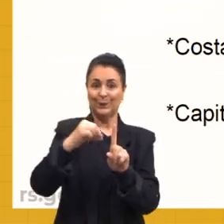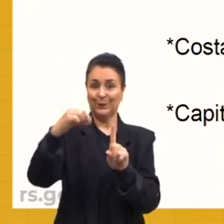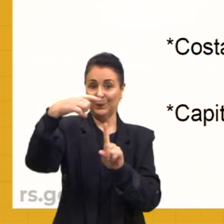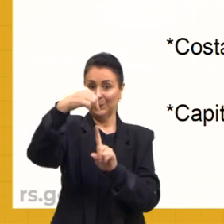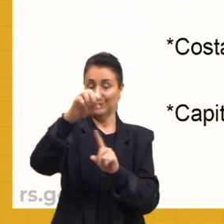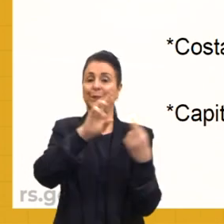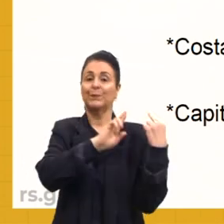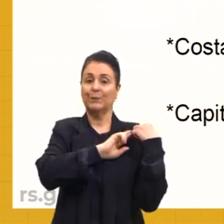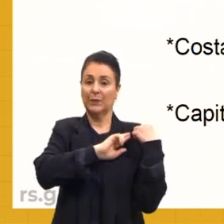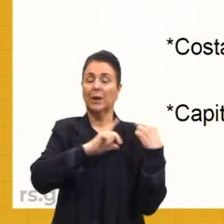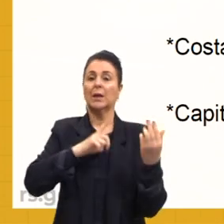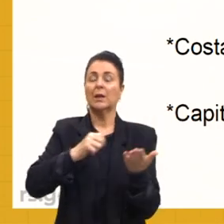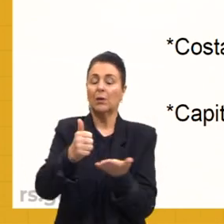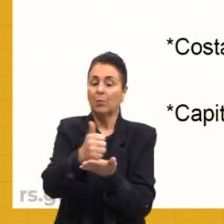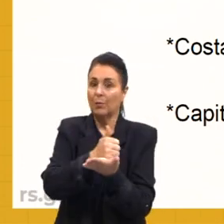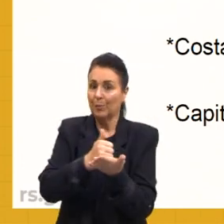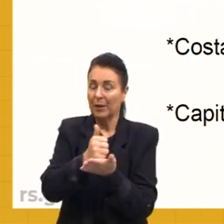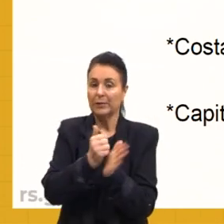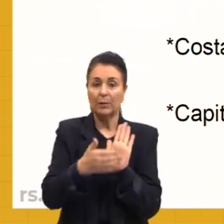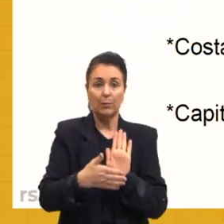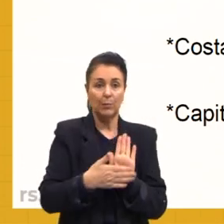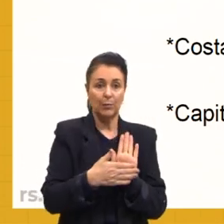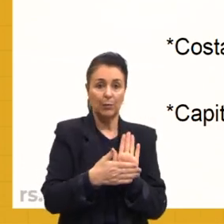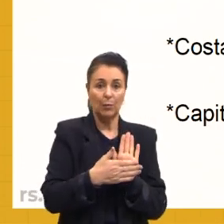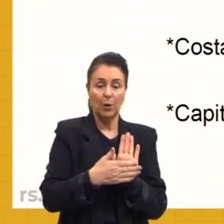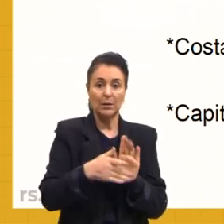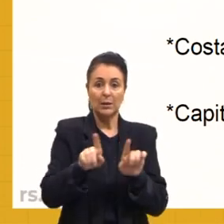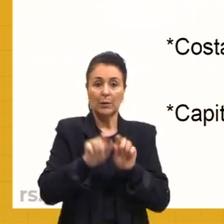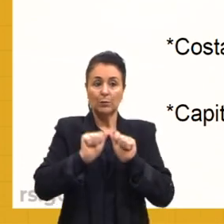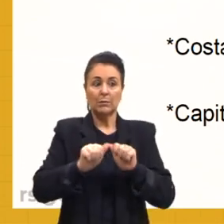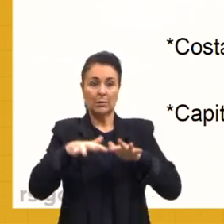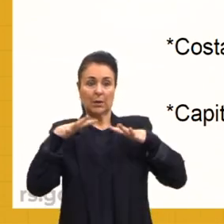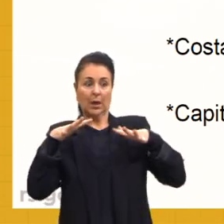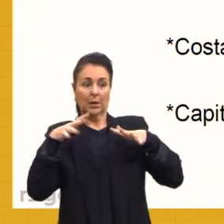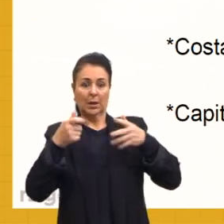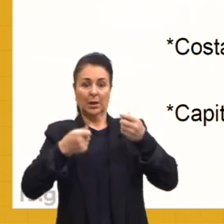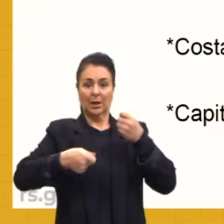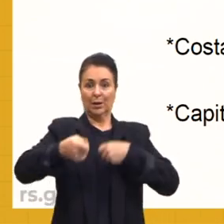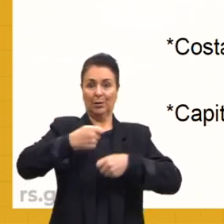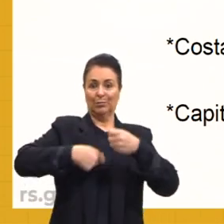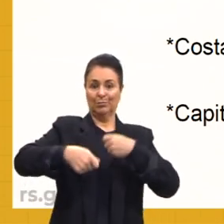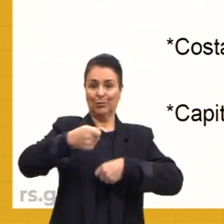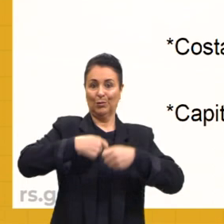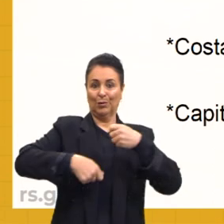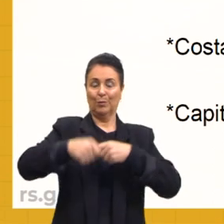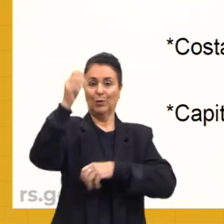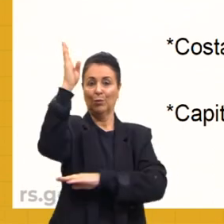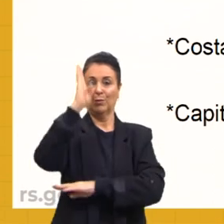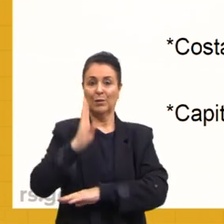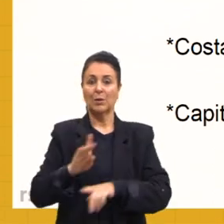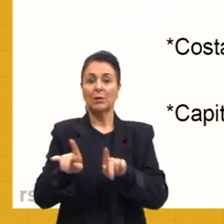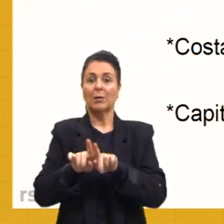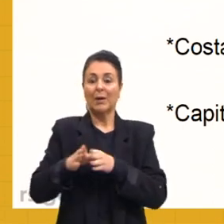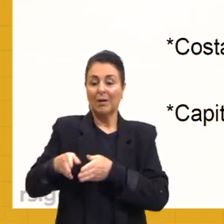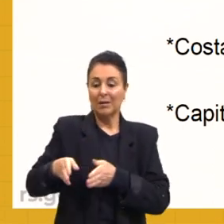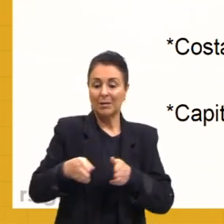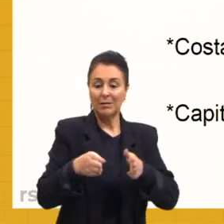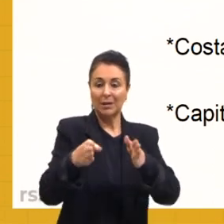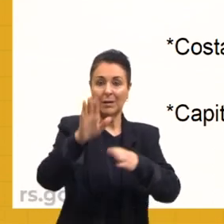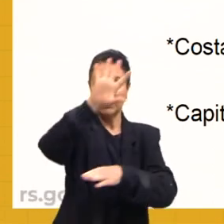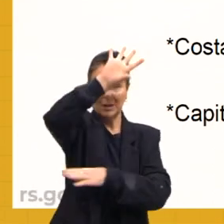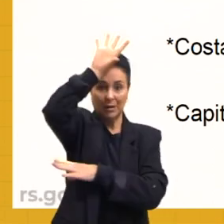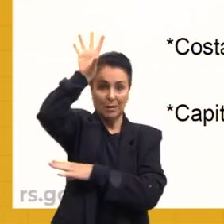Muito baseado também nessa proposta do milagre econômico brasileiro, transamazônica, mas que vai deixar uma dívida